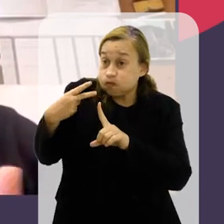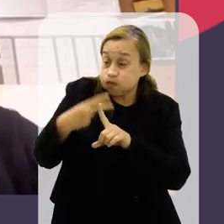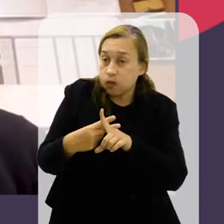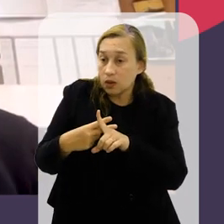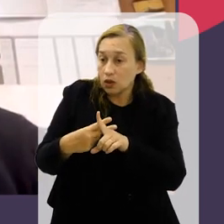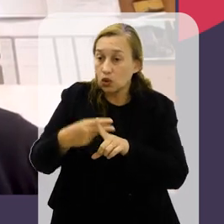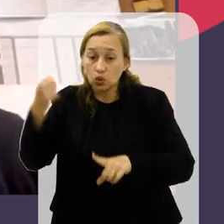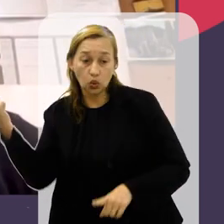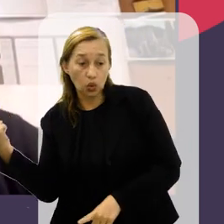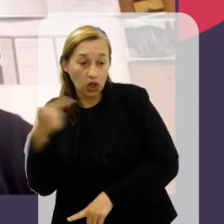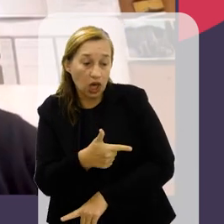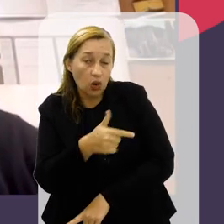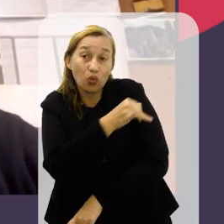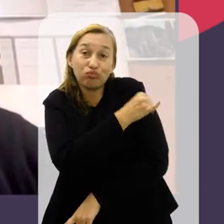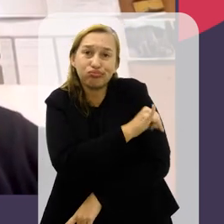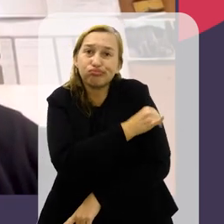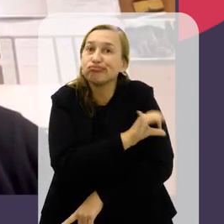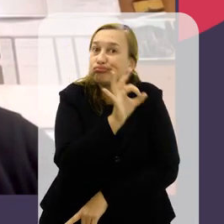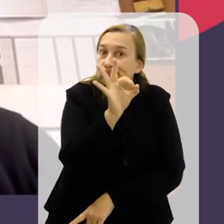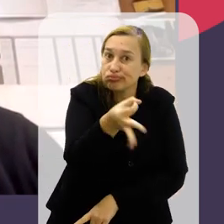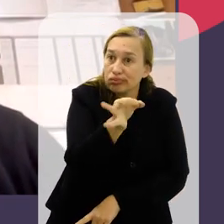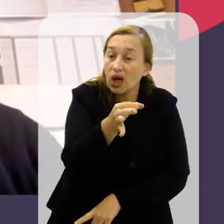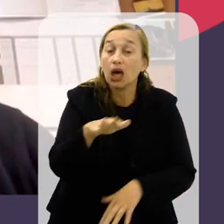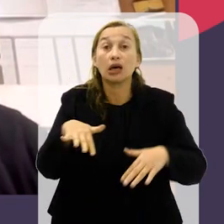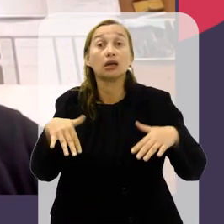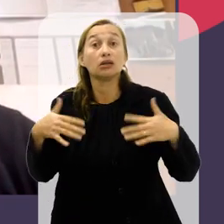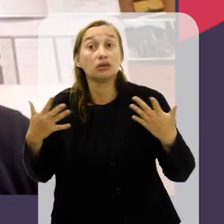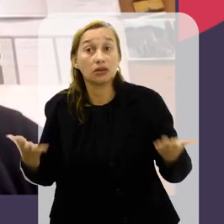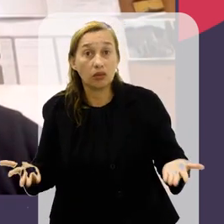superior aos números no Rio de Janeiro, certo?